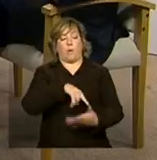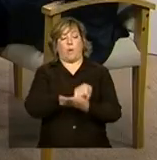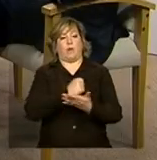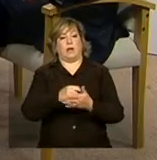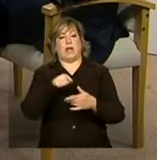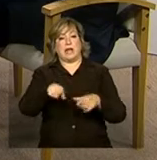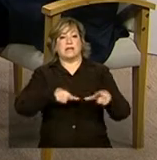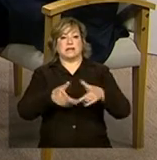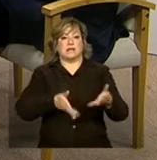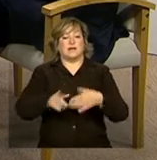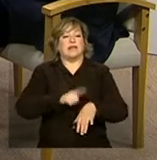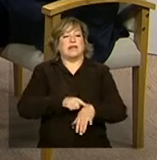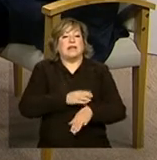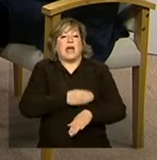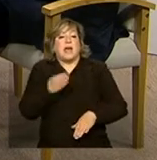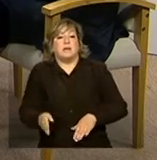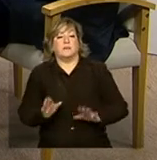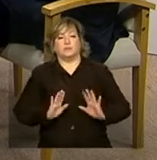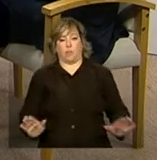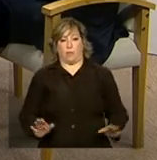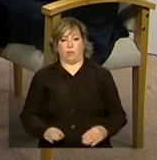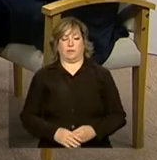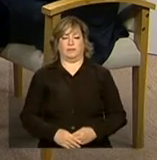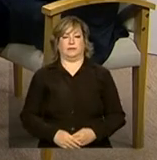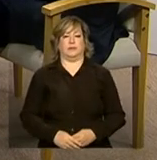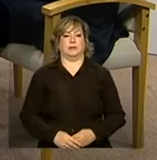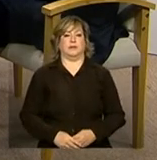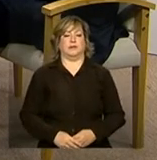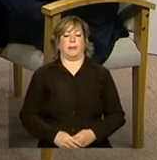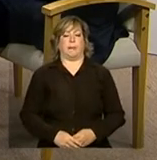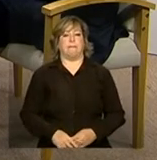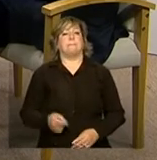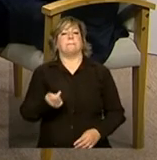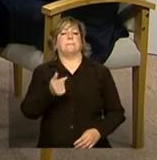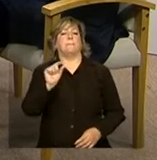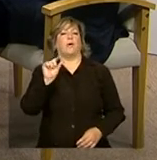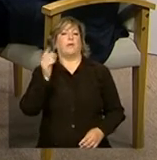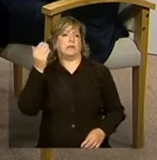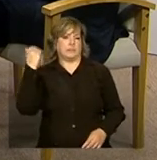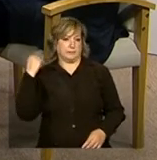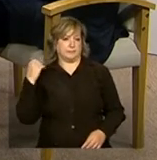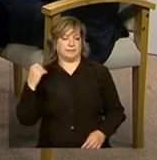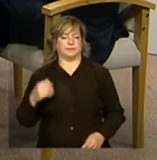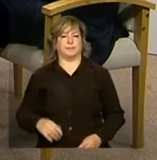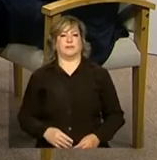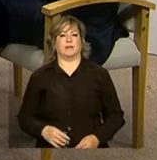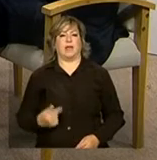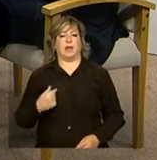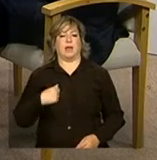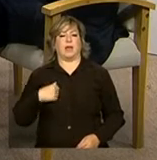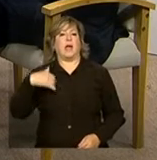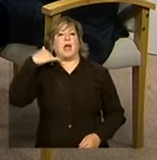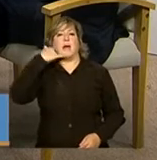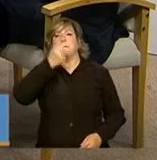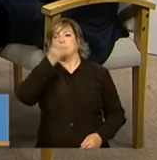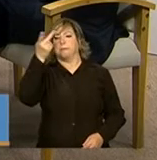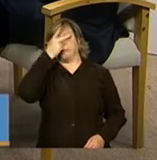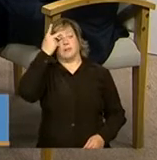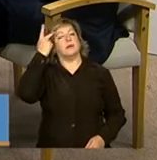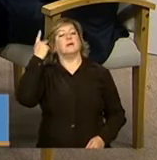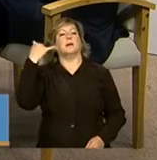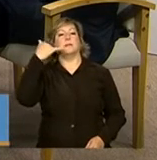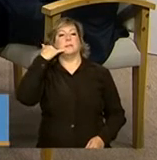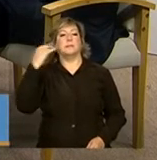serviços temporários. Recentemente, eu recebi uma ligação de um gestor municipal,